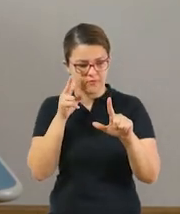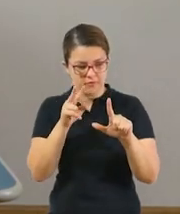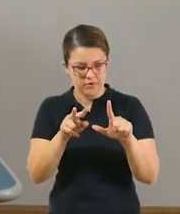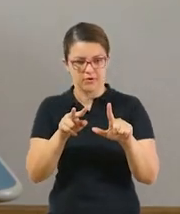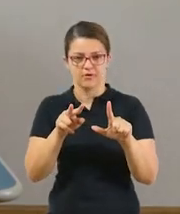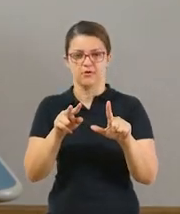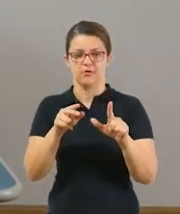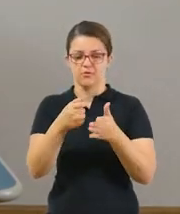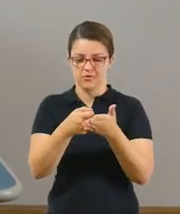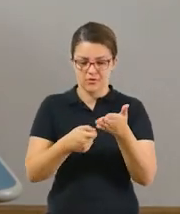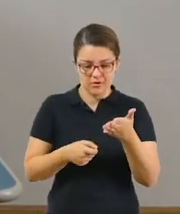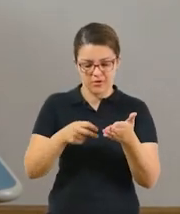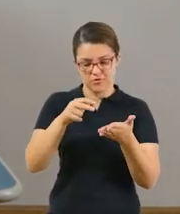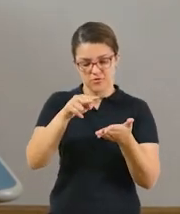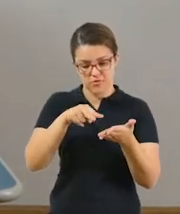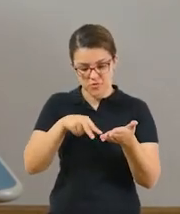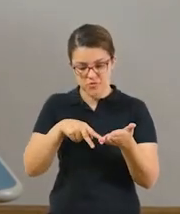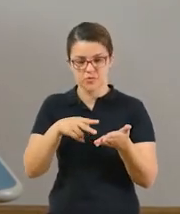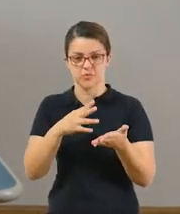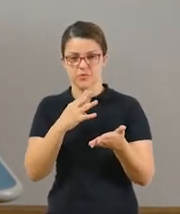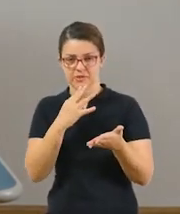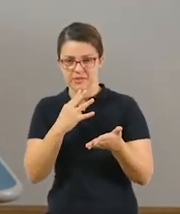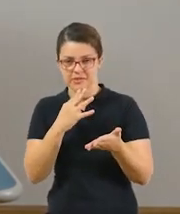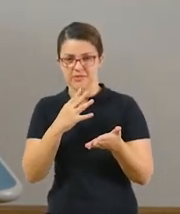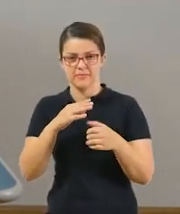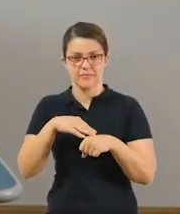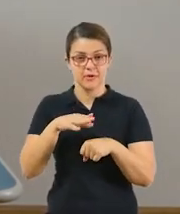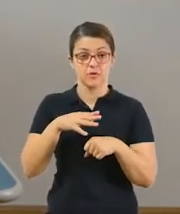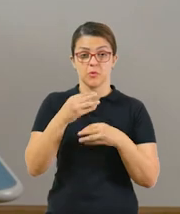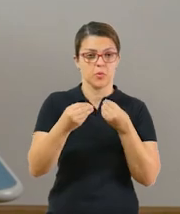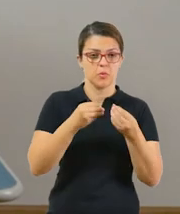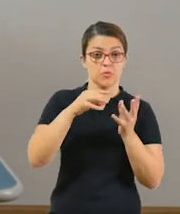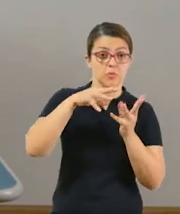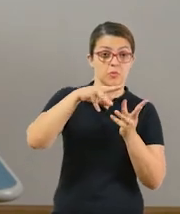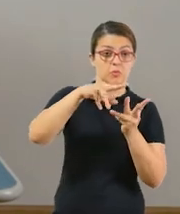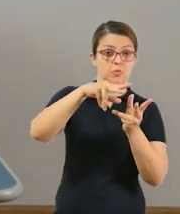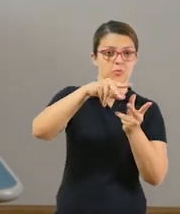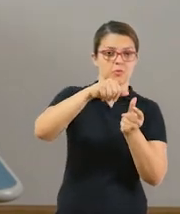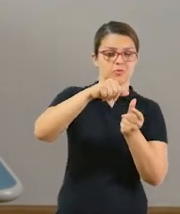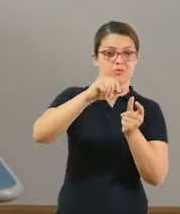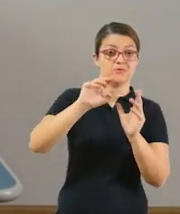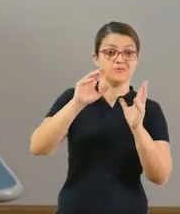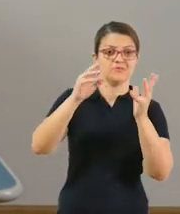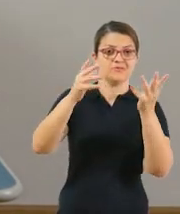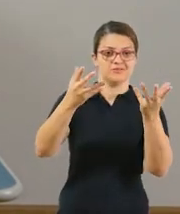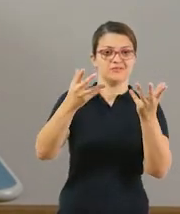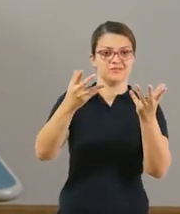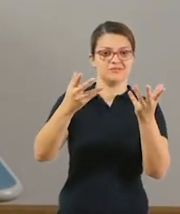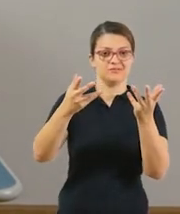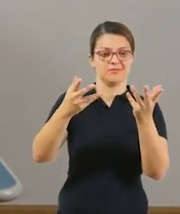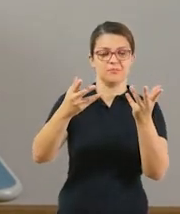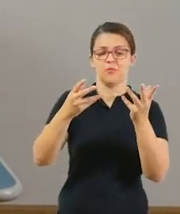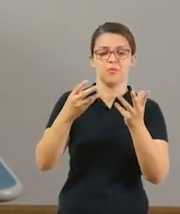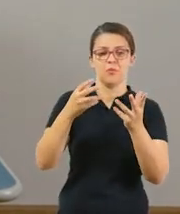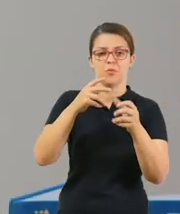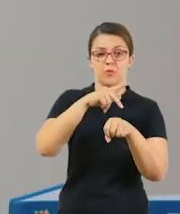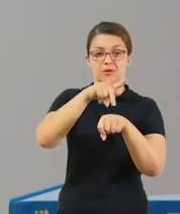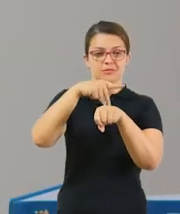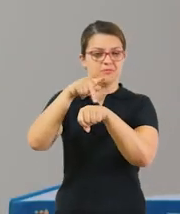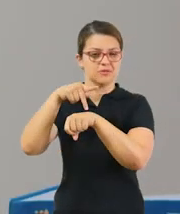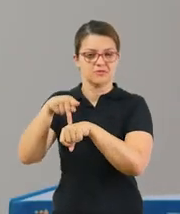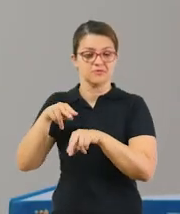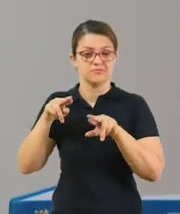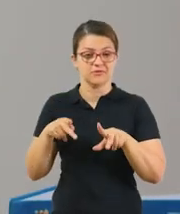conhecer um pouquinho mais sobre como funcionam as datas comemorativas ao redor do mundo. Depois de ter feito tudo isso,